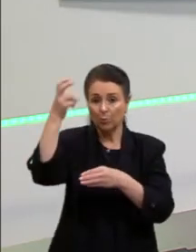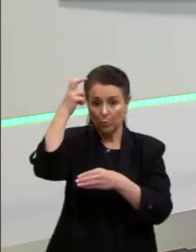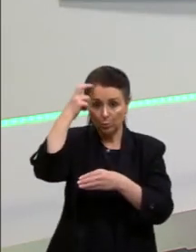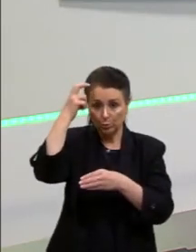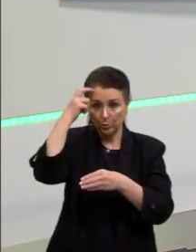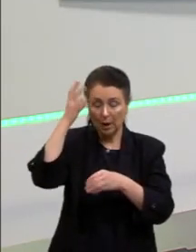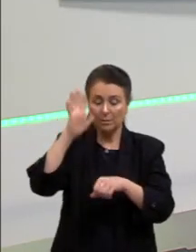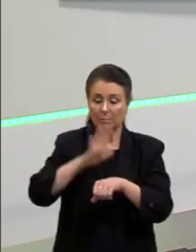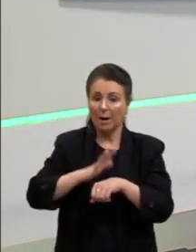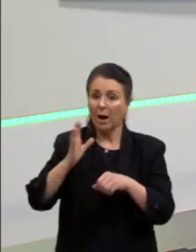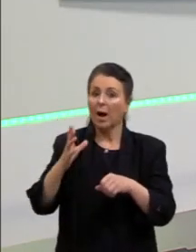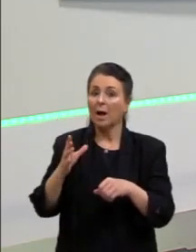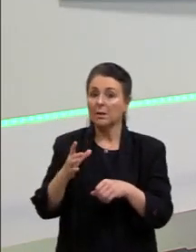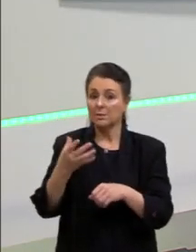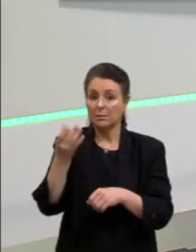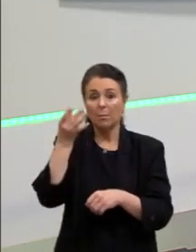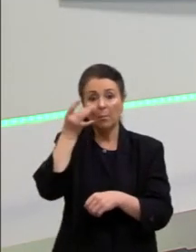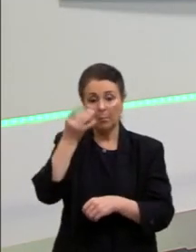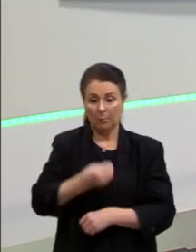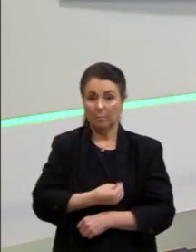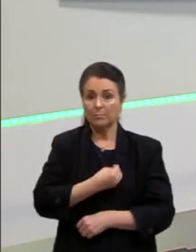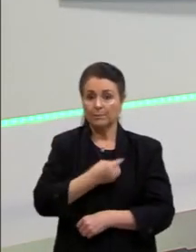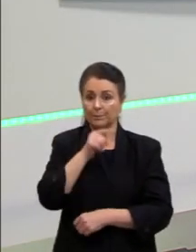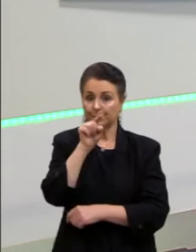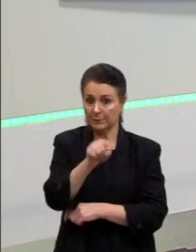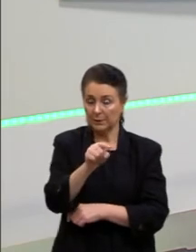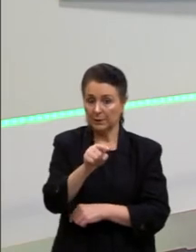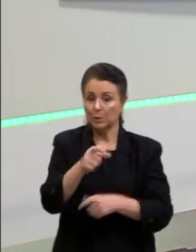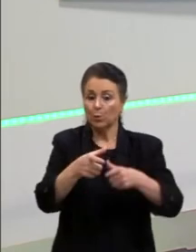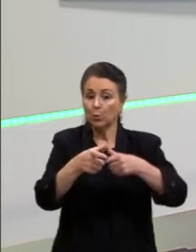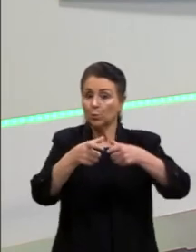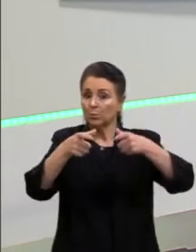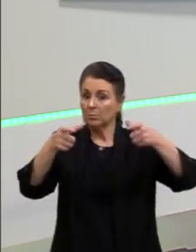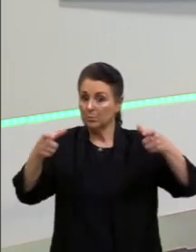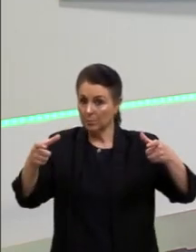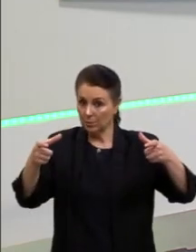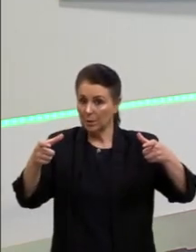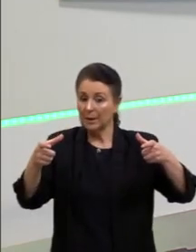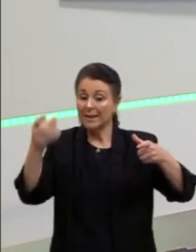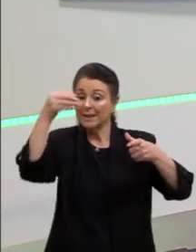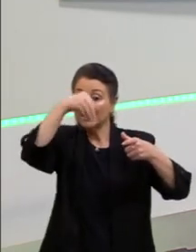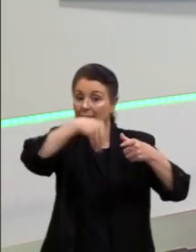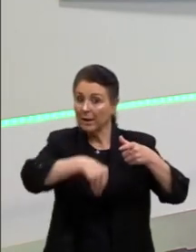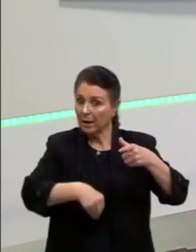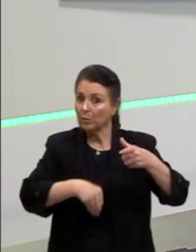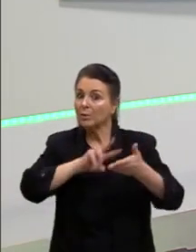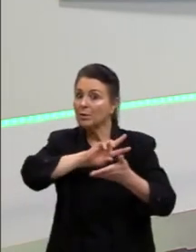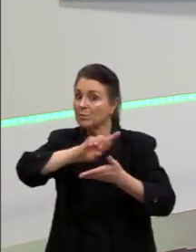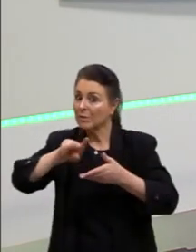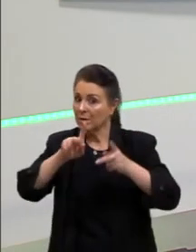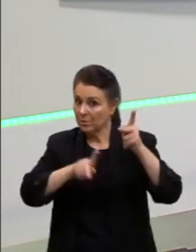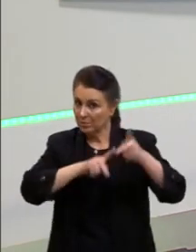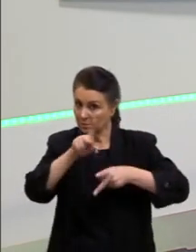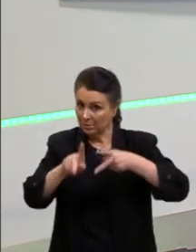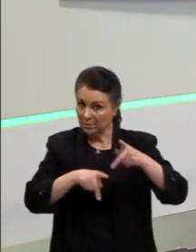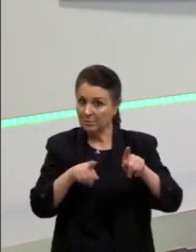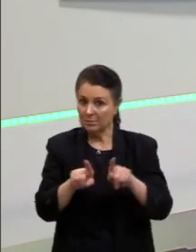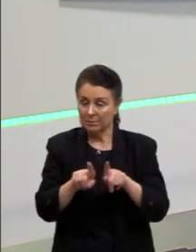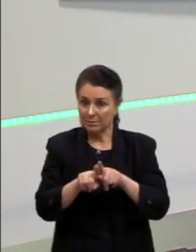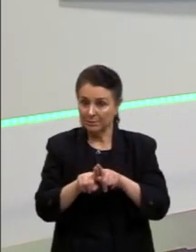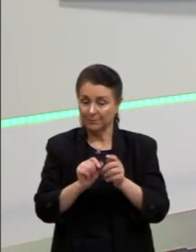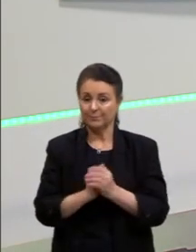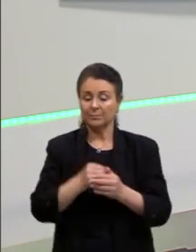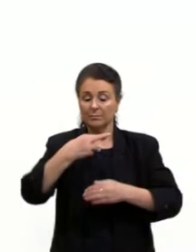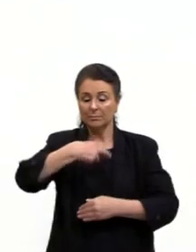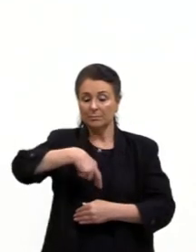e os Bantos. Mas perceber que isso são grandes grupos e que tem uma diversidade de povos aí também. E as